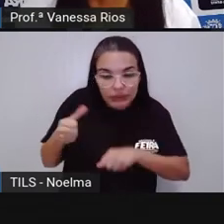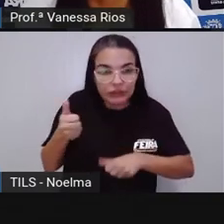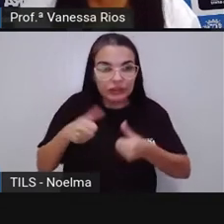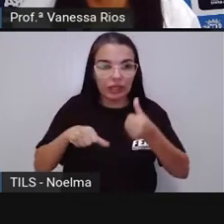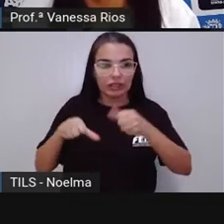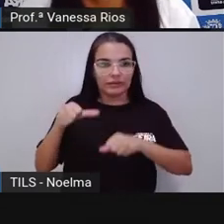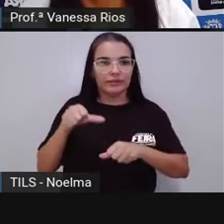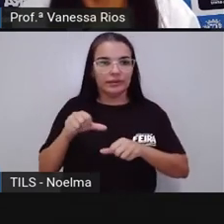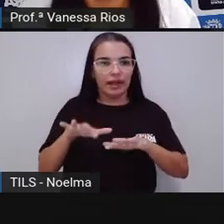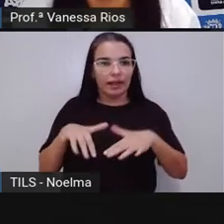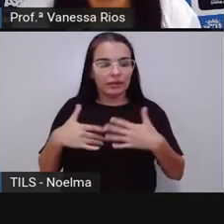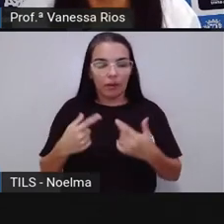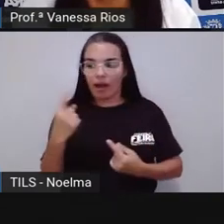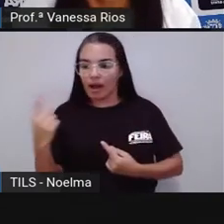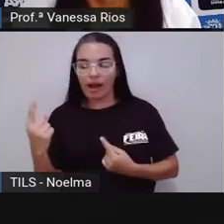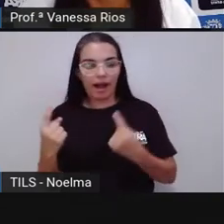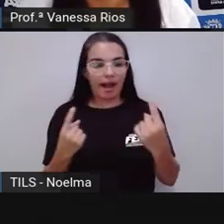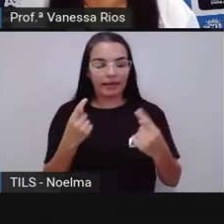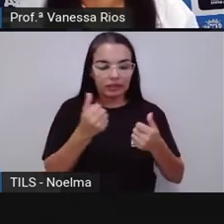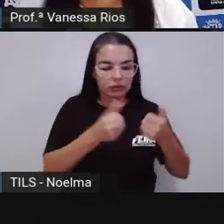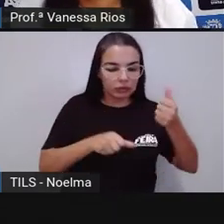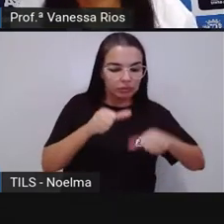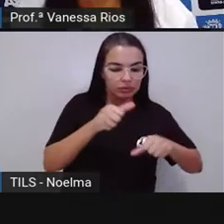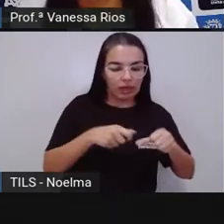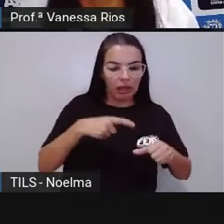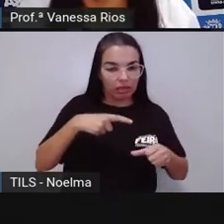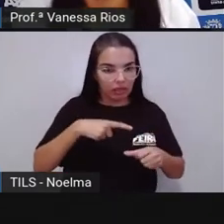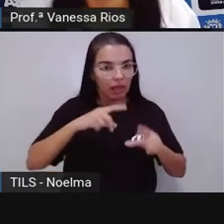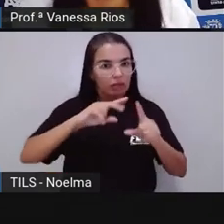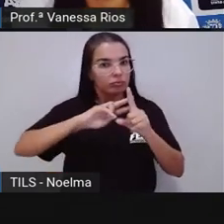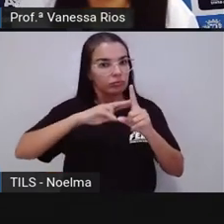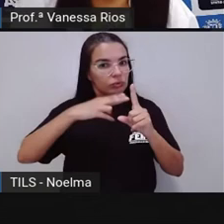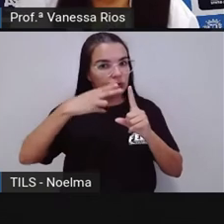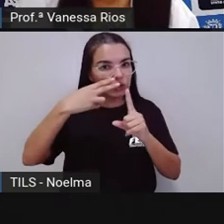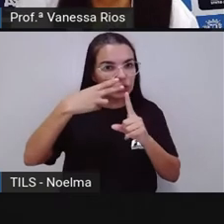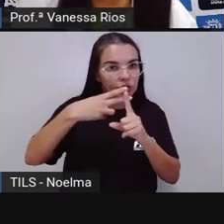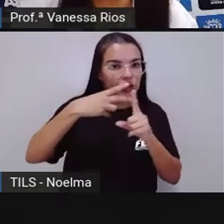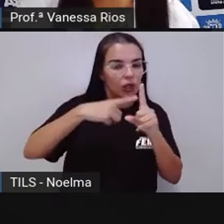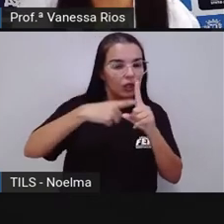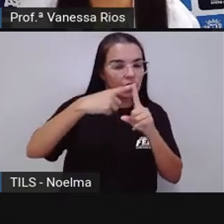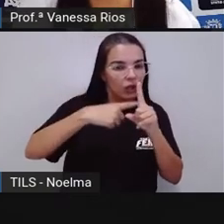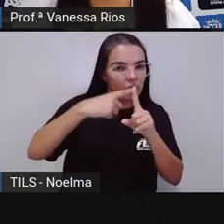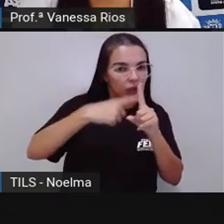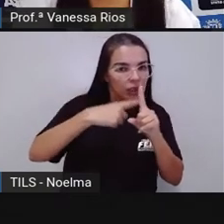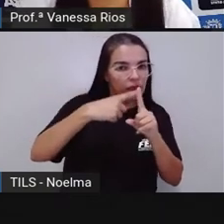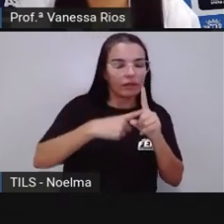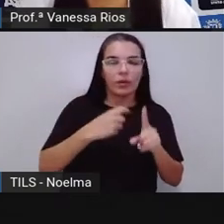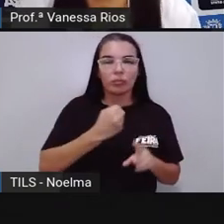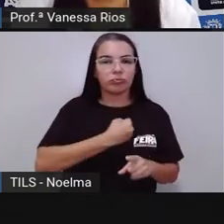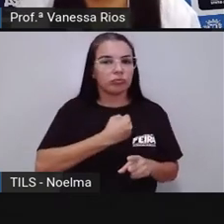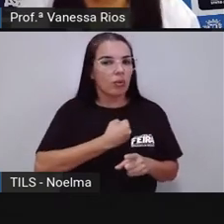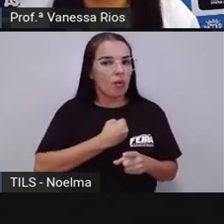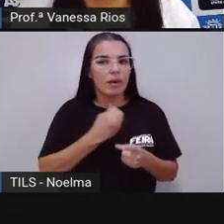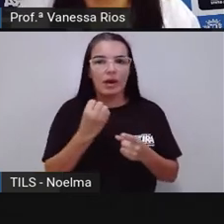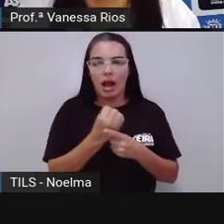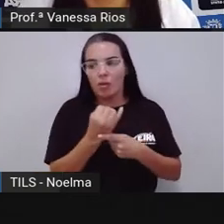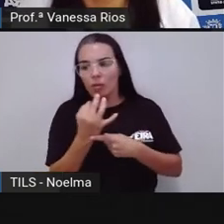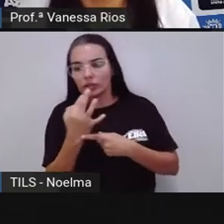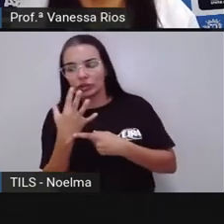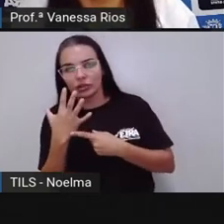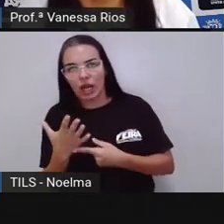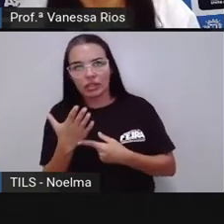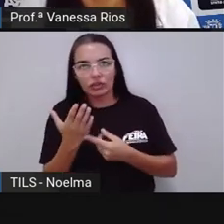cada substância possui um nível, né, possui um número, é uma quantidade de